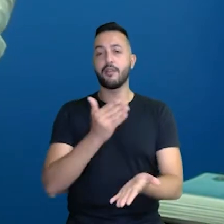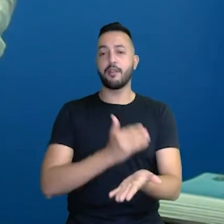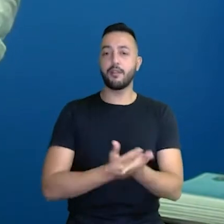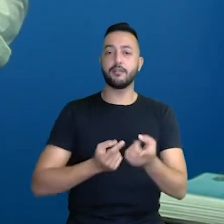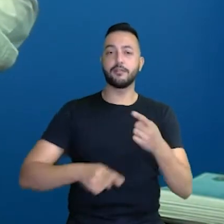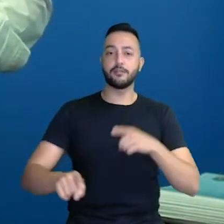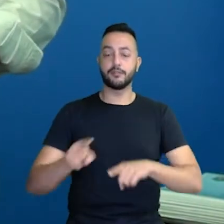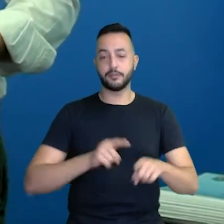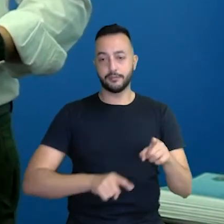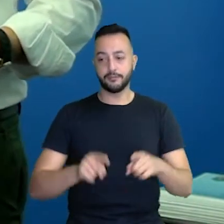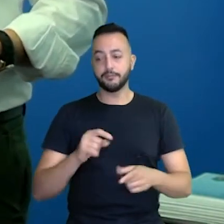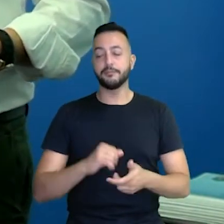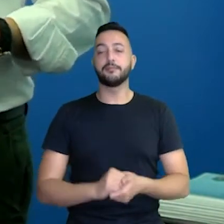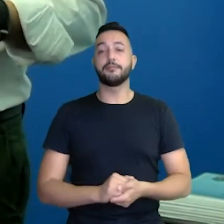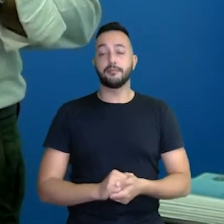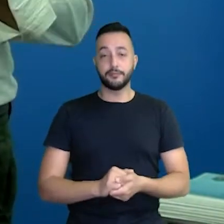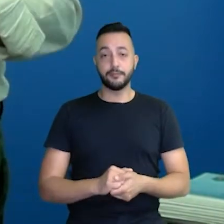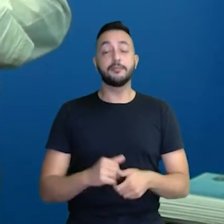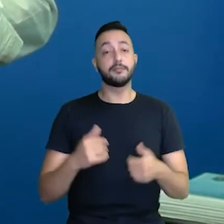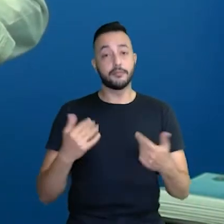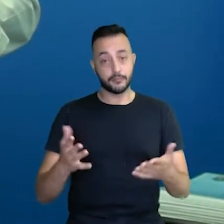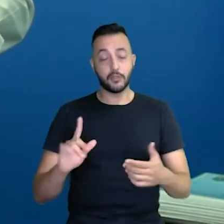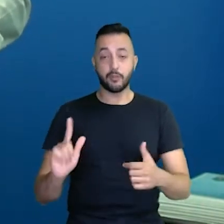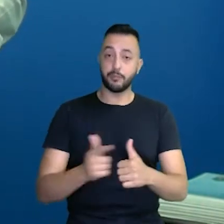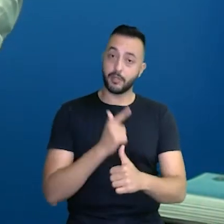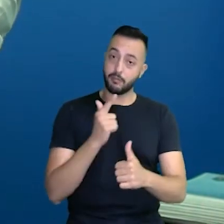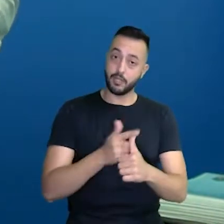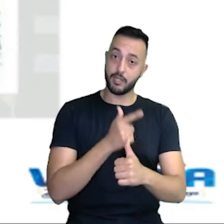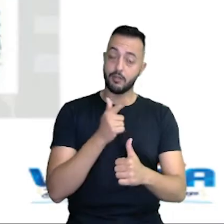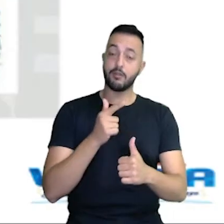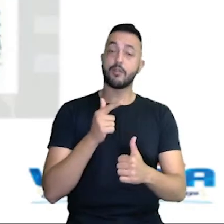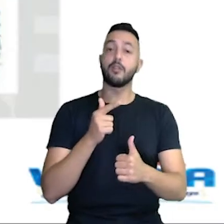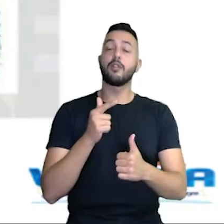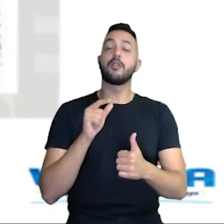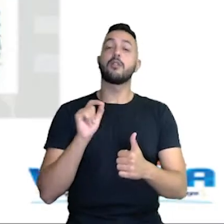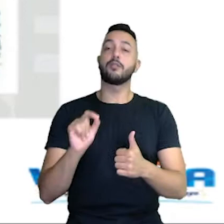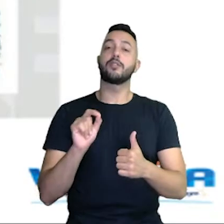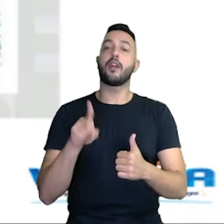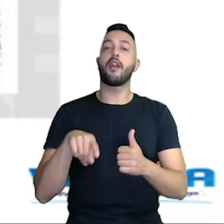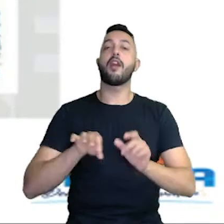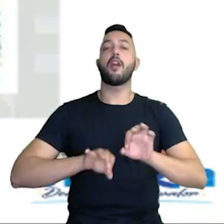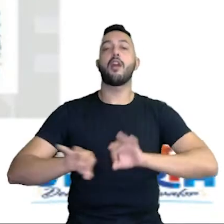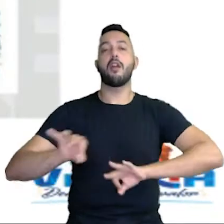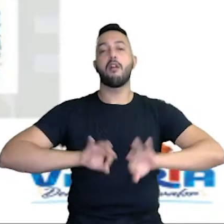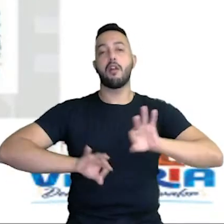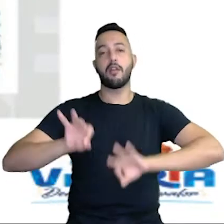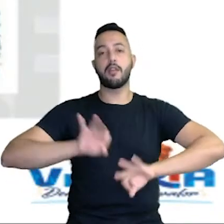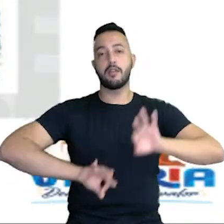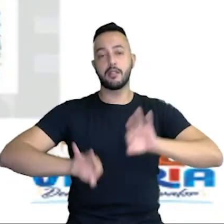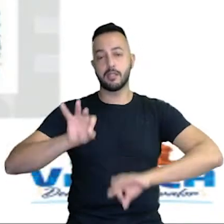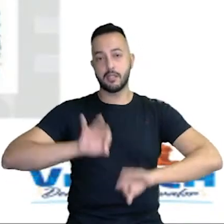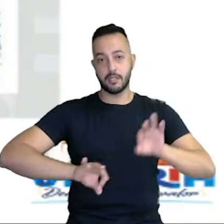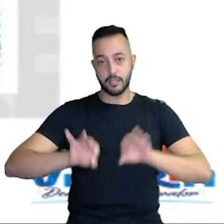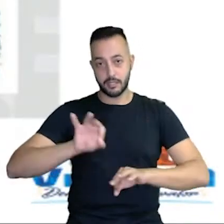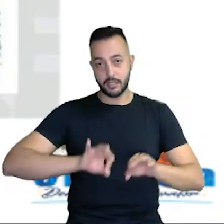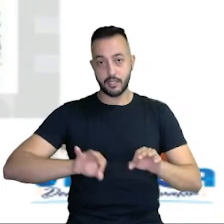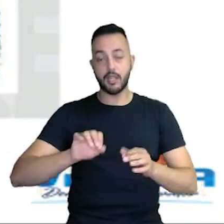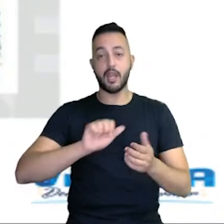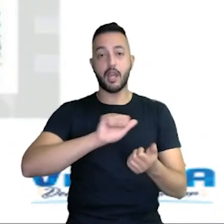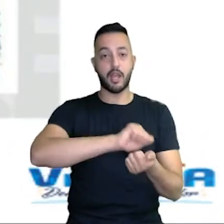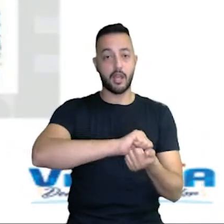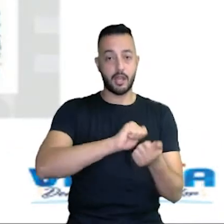sua gestão, o início da sua gestão. Então, o primeiro passo dado foi a reorganização da, a